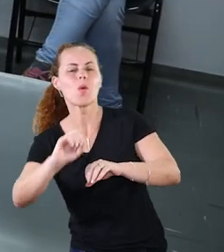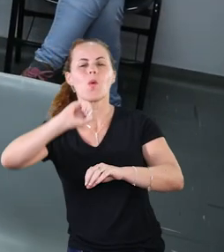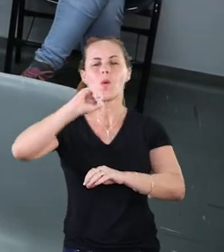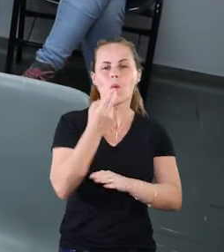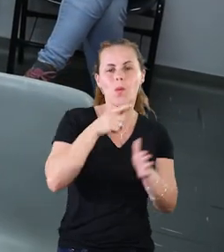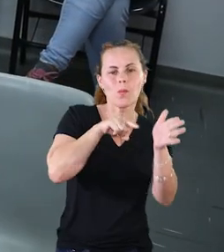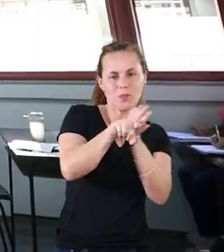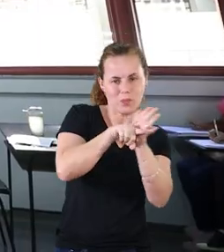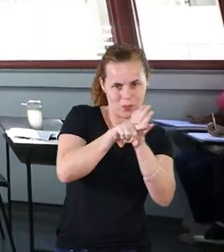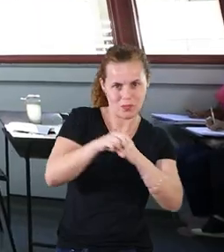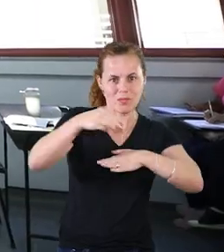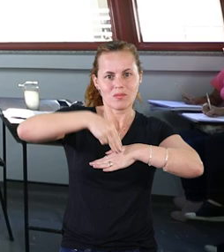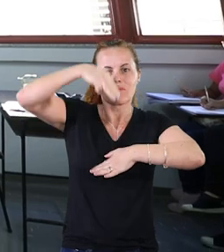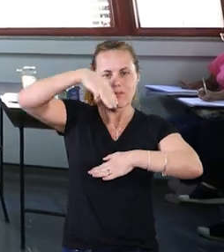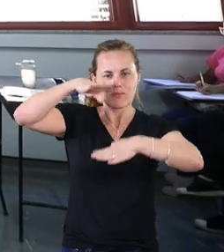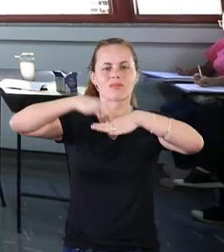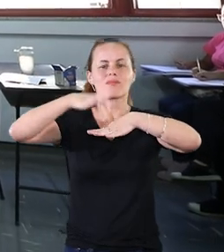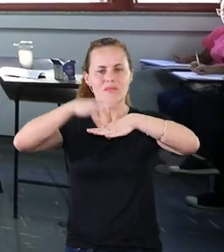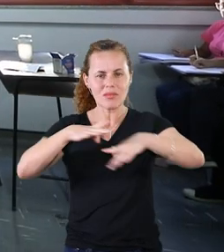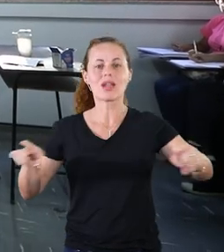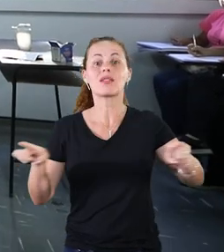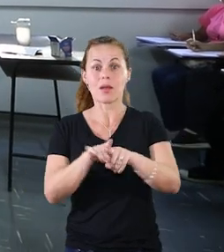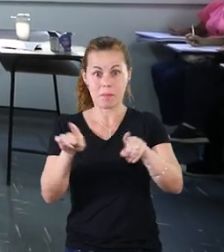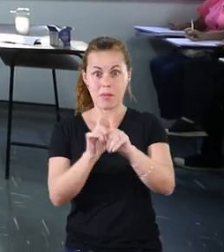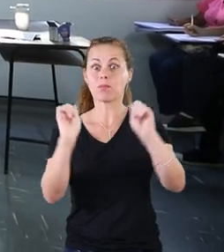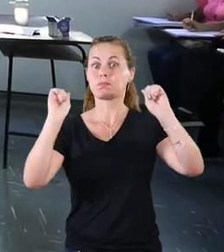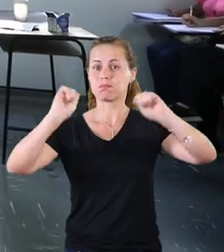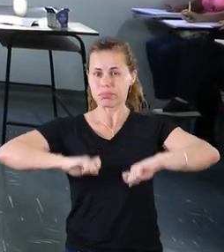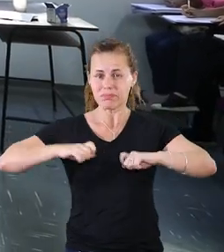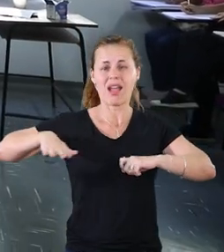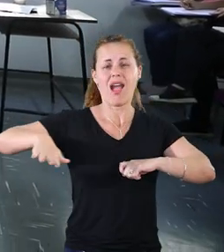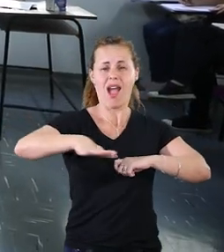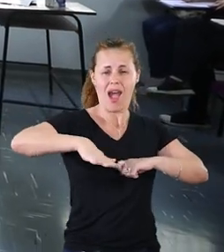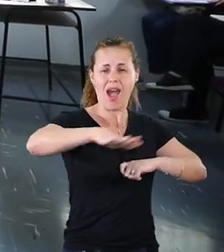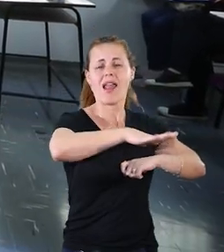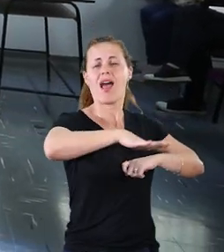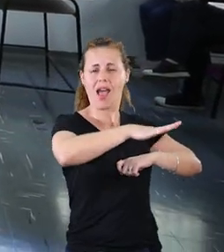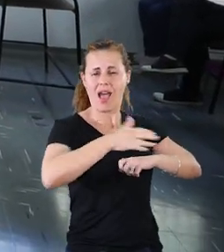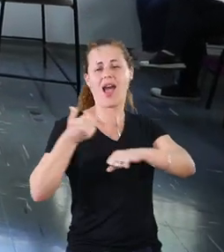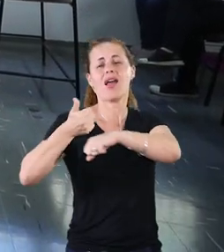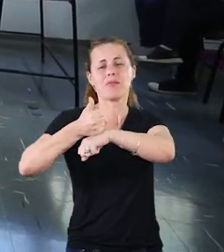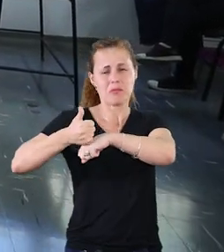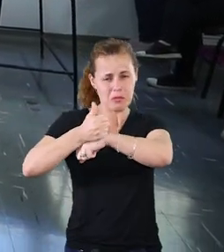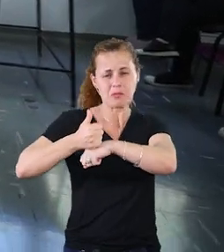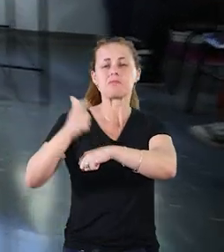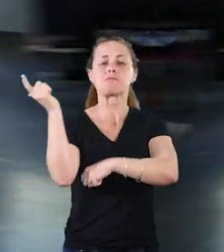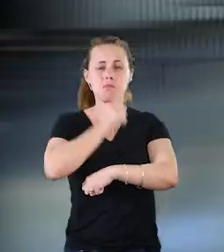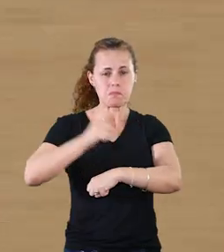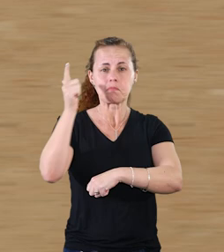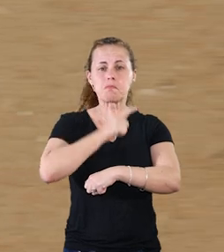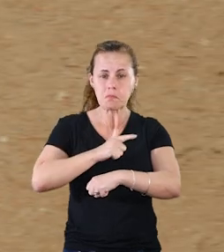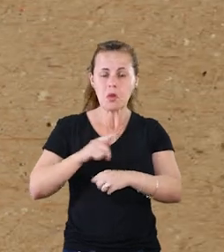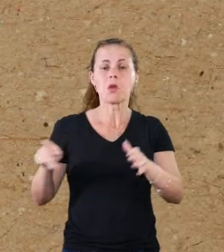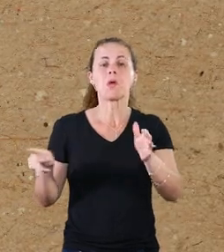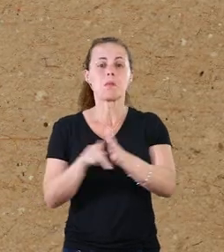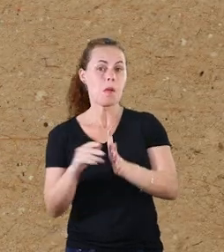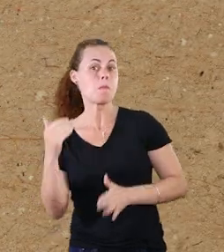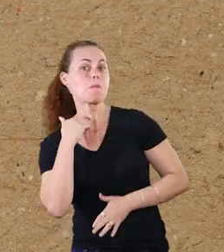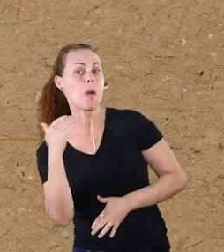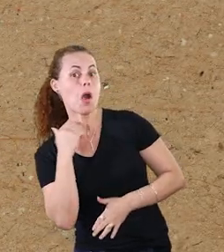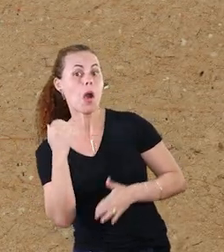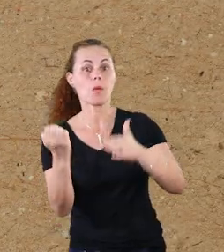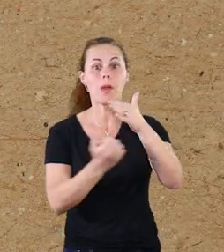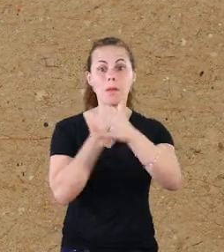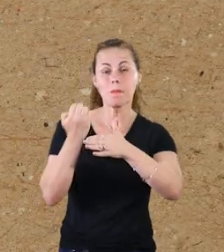pesquisador, o mestre em Matemática também pode atuar em diversas áreas do mercado de trabalho, como bancos,